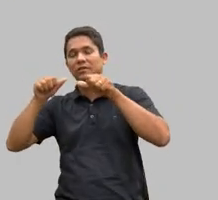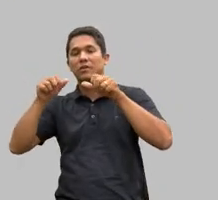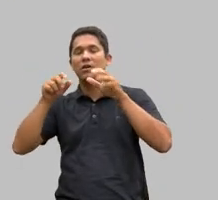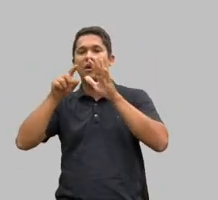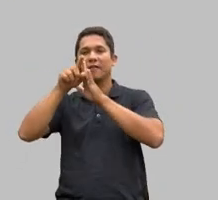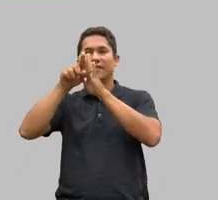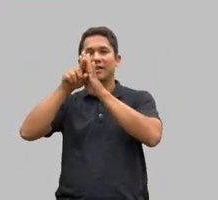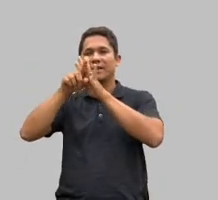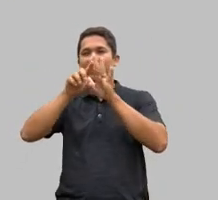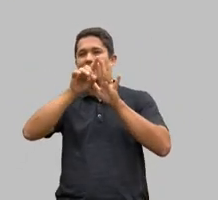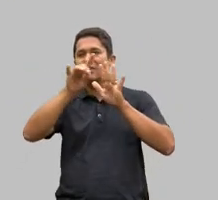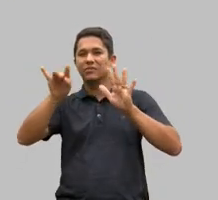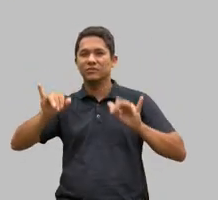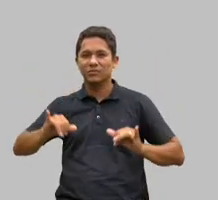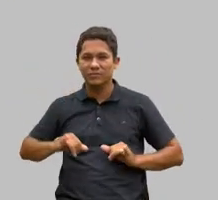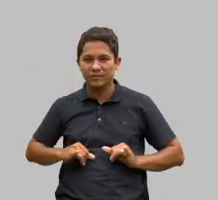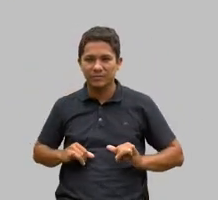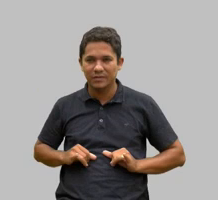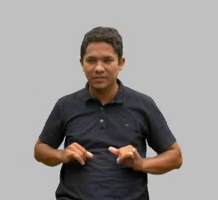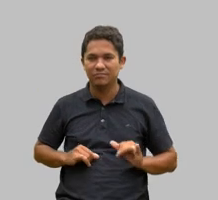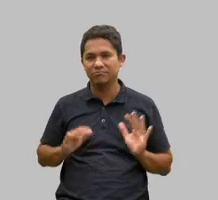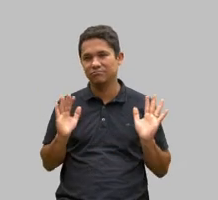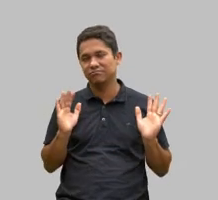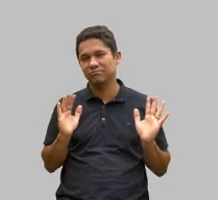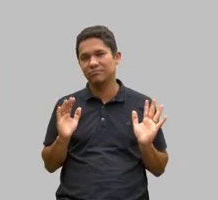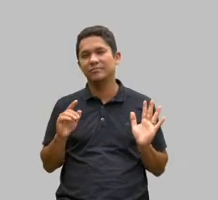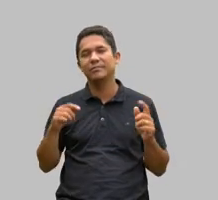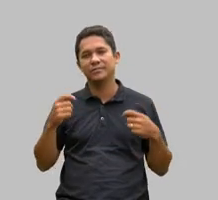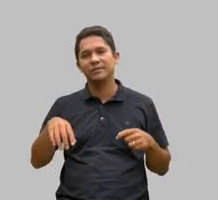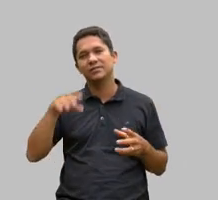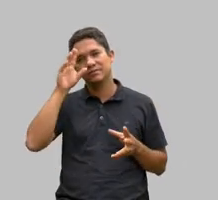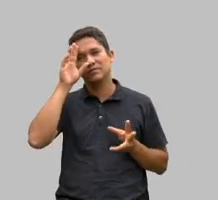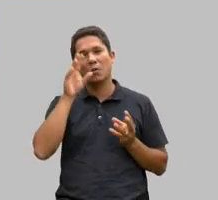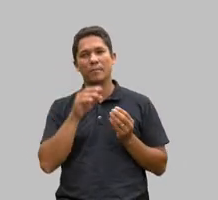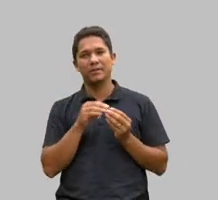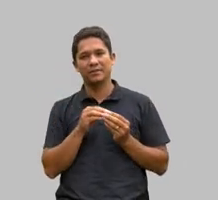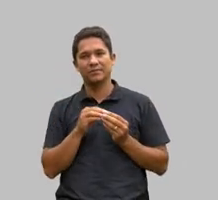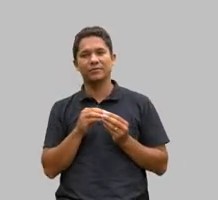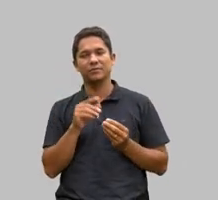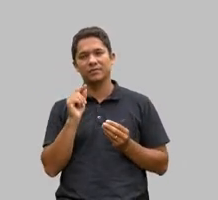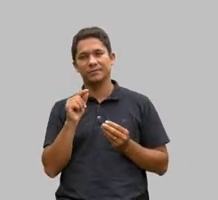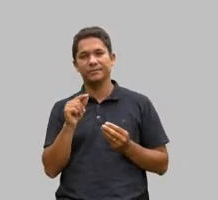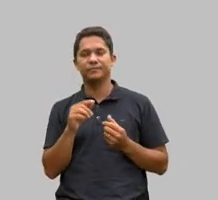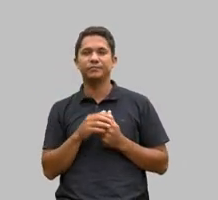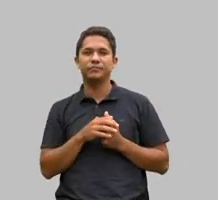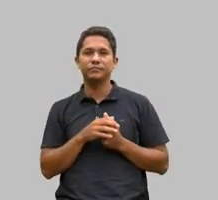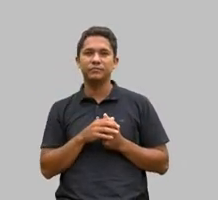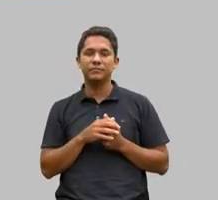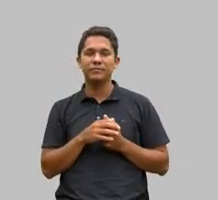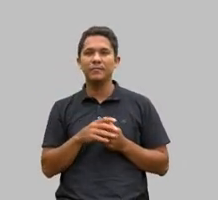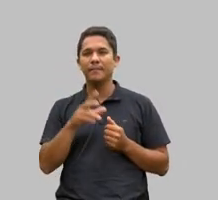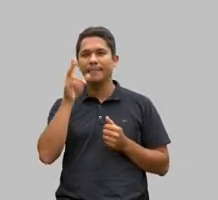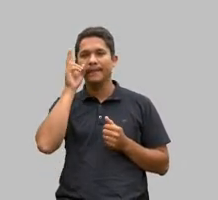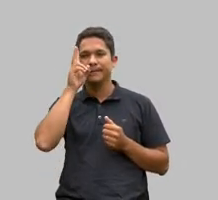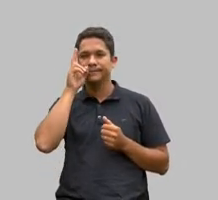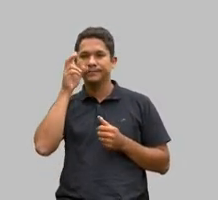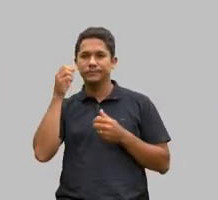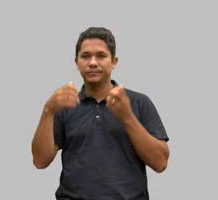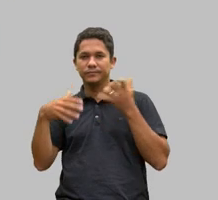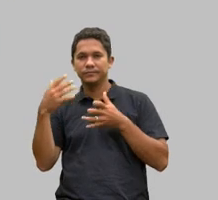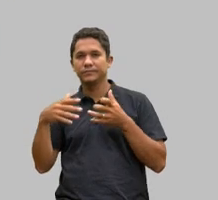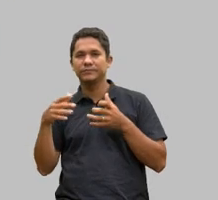mas a gente precisa compreender que toda toda essa história que tem hoje em rede social